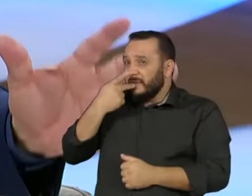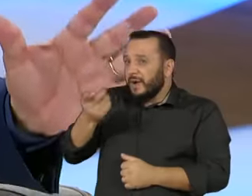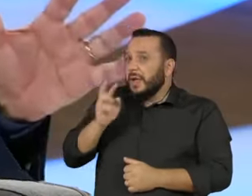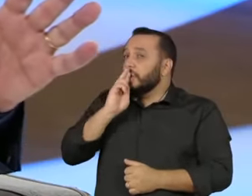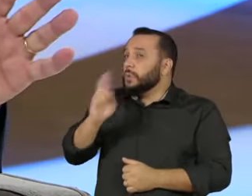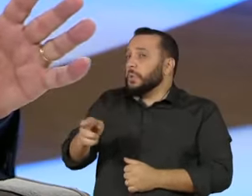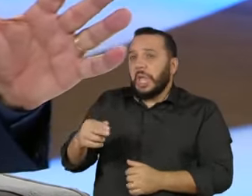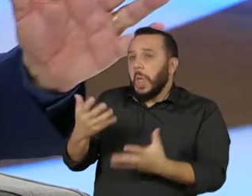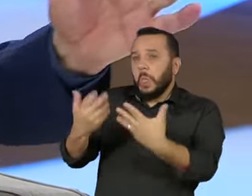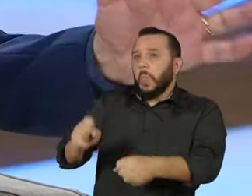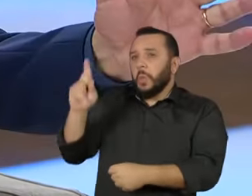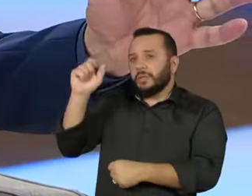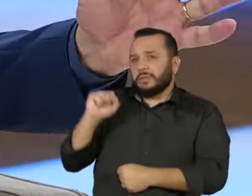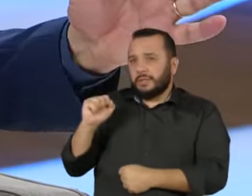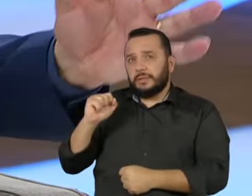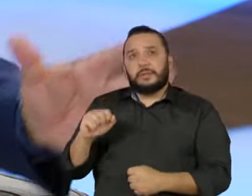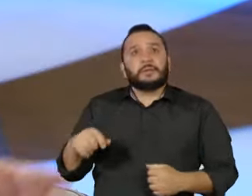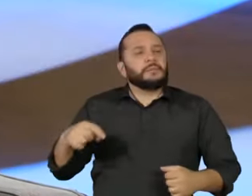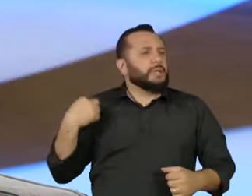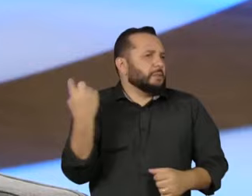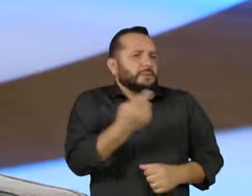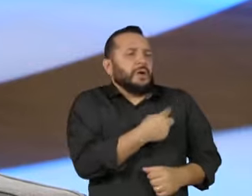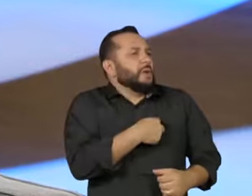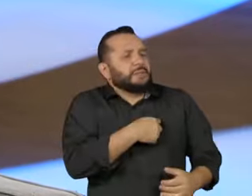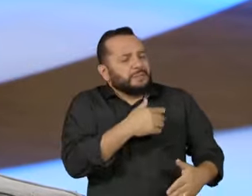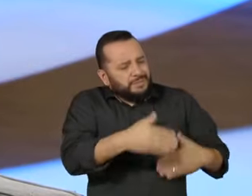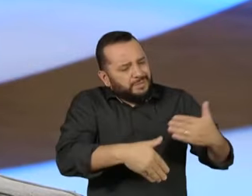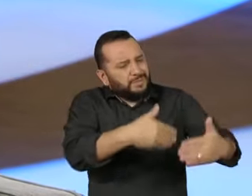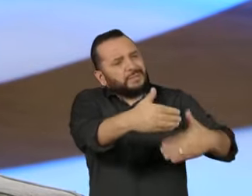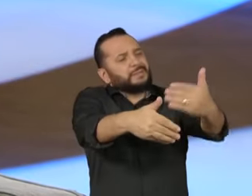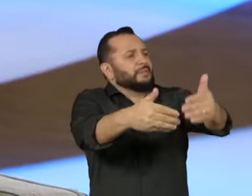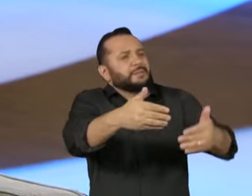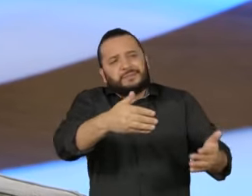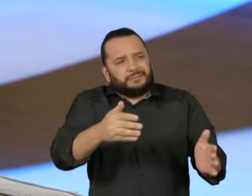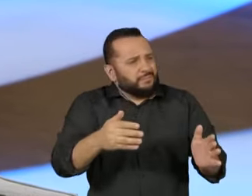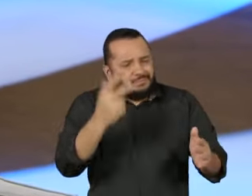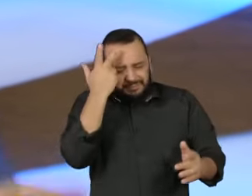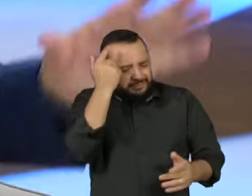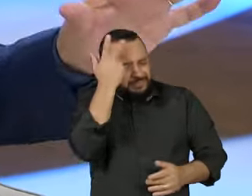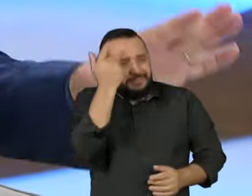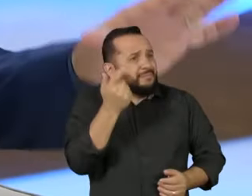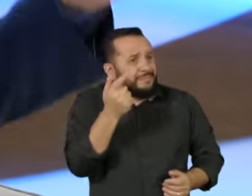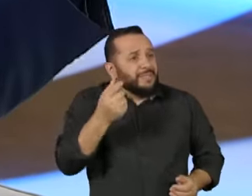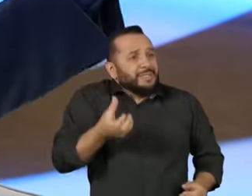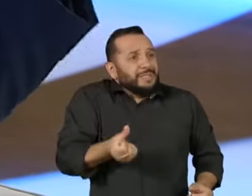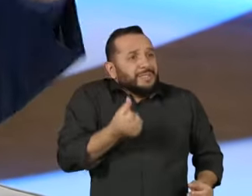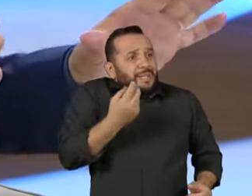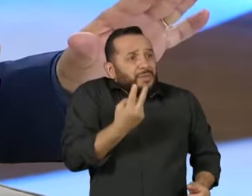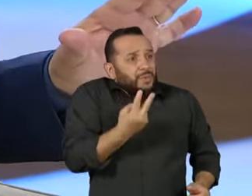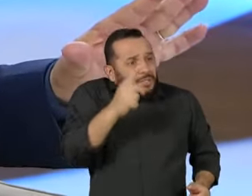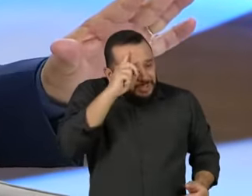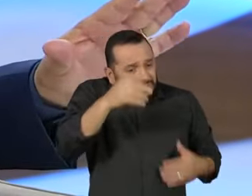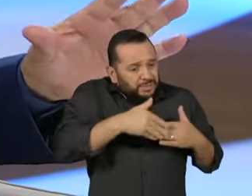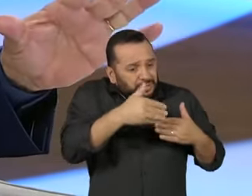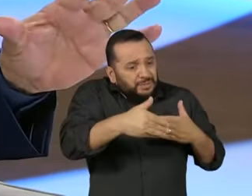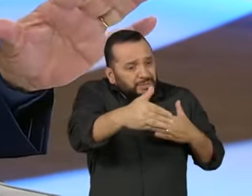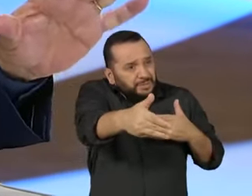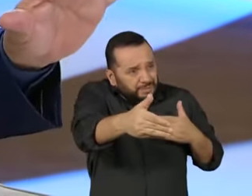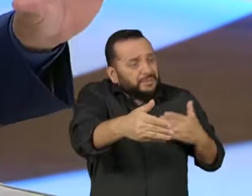Mas eu acho que nós estamos seguindo o processo. 62 dias da eleição, o que nós precisamos agora é de debate.